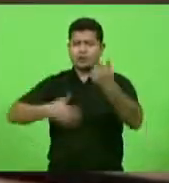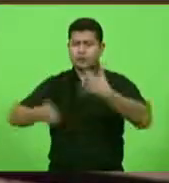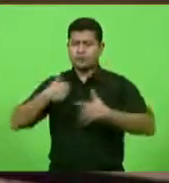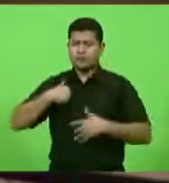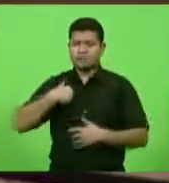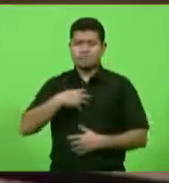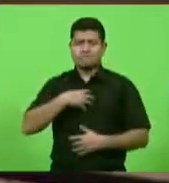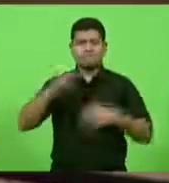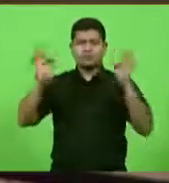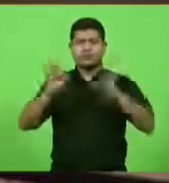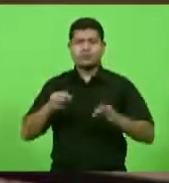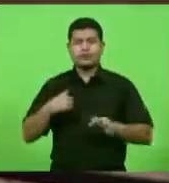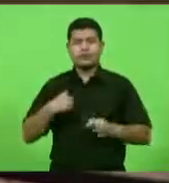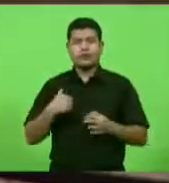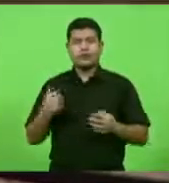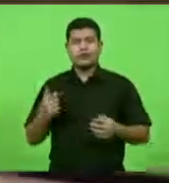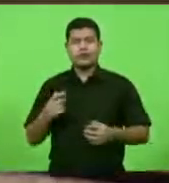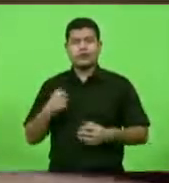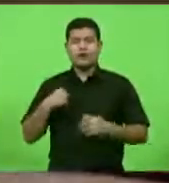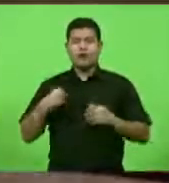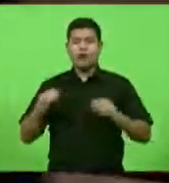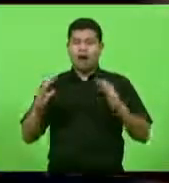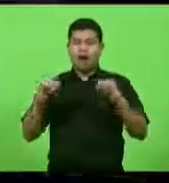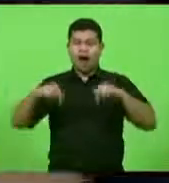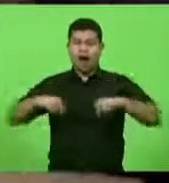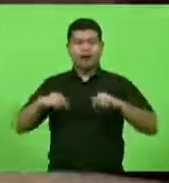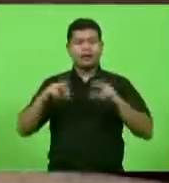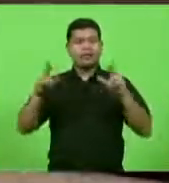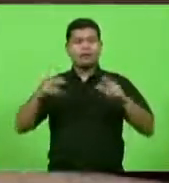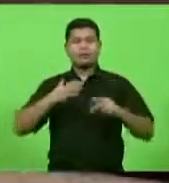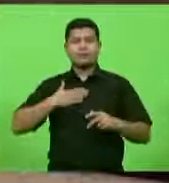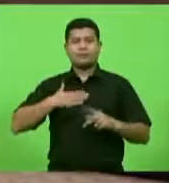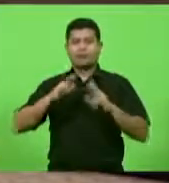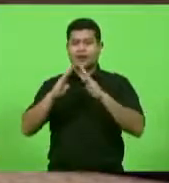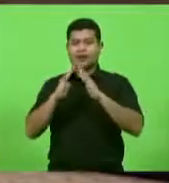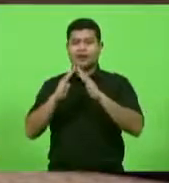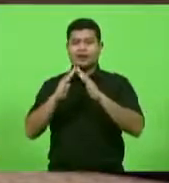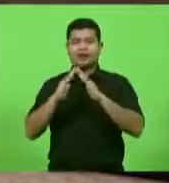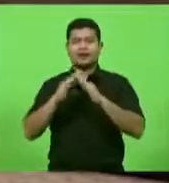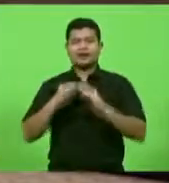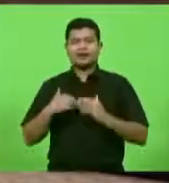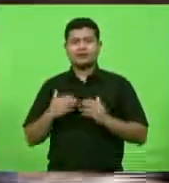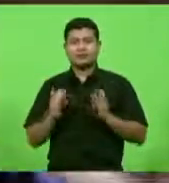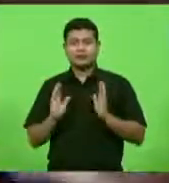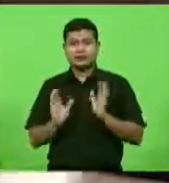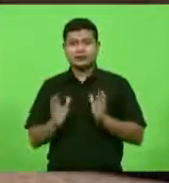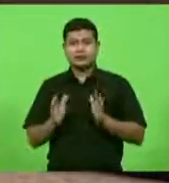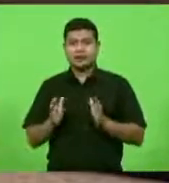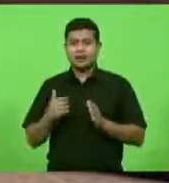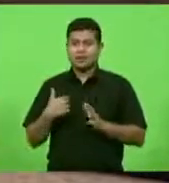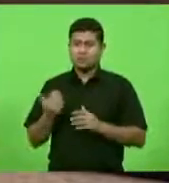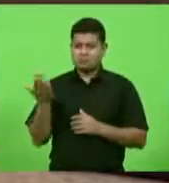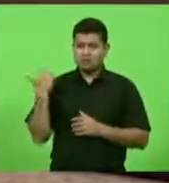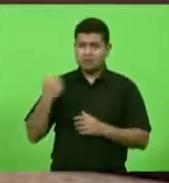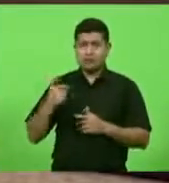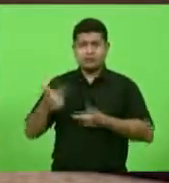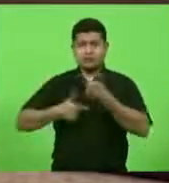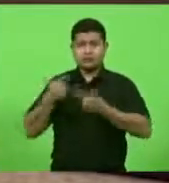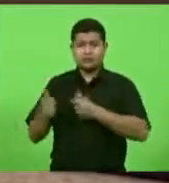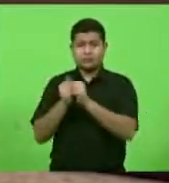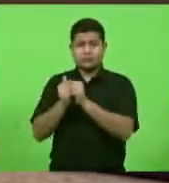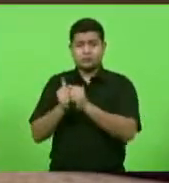sinto em casa acolhido por aqueles que foram parlamentares comigo e também por aqueles que hoje me acolhem de coração,